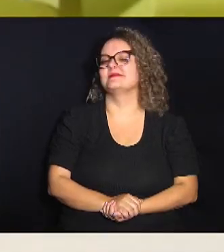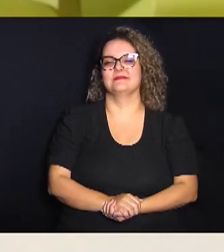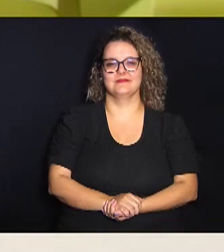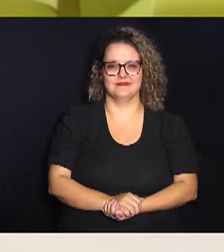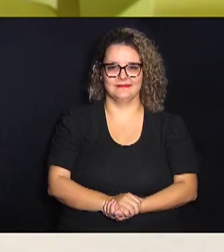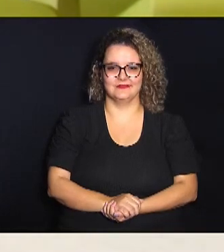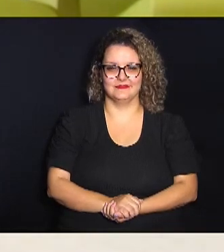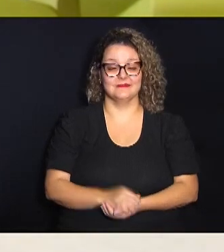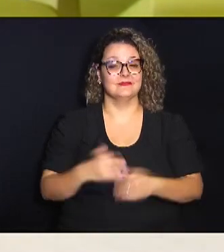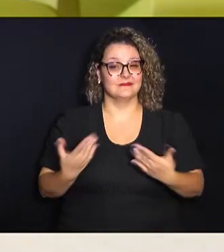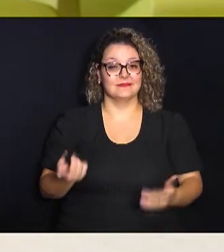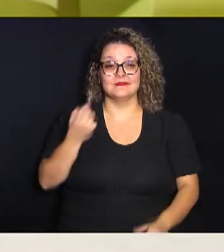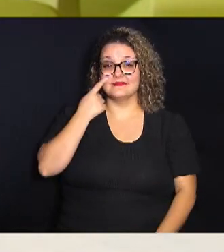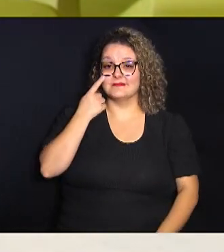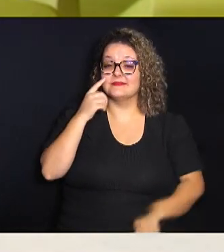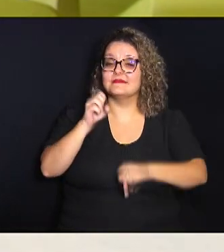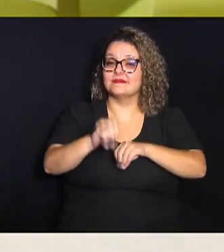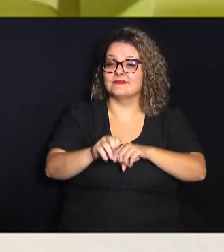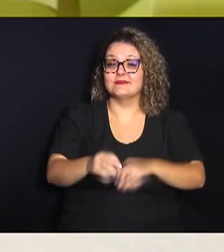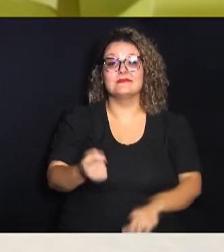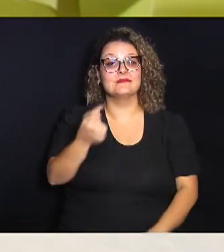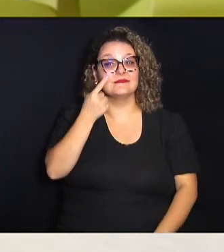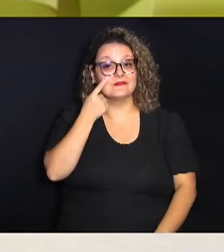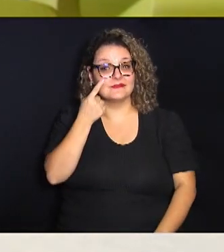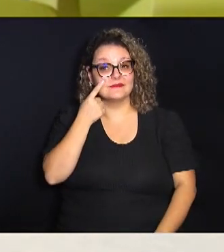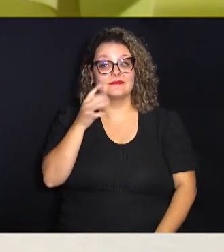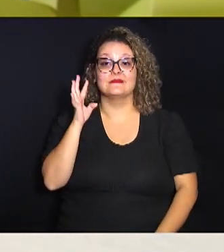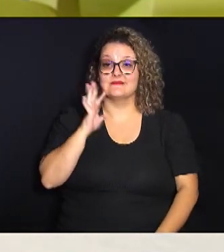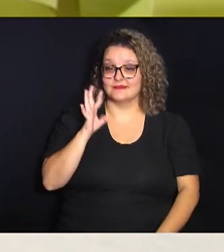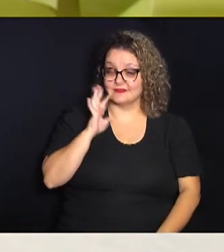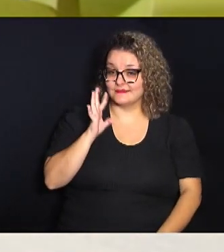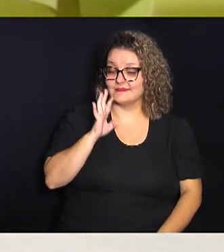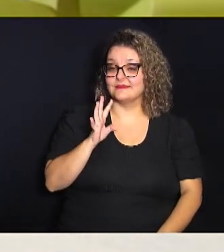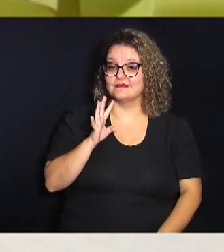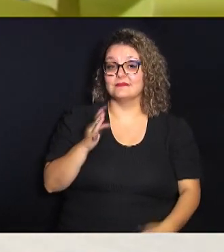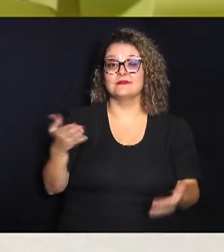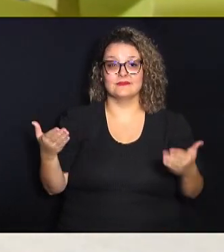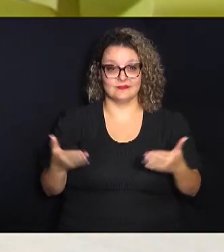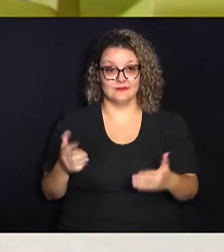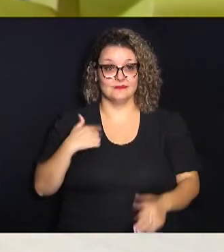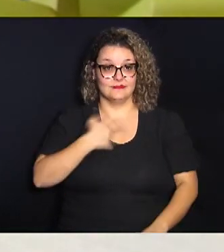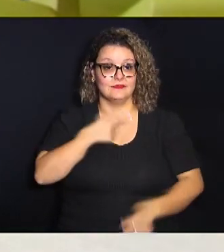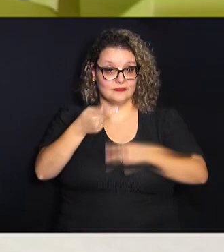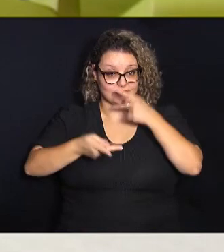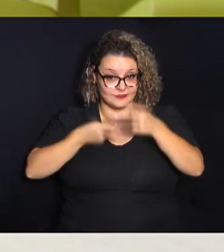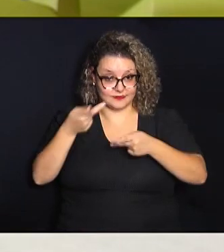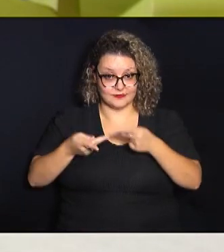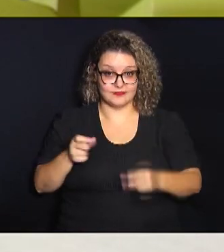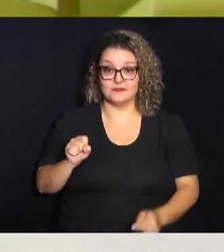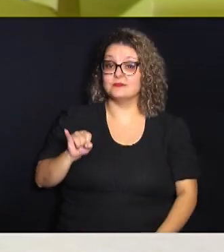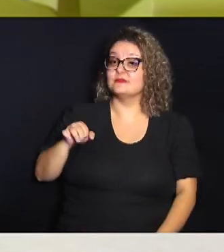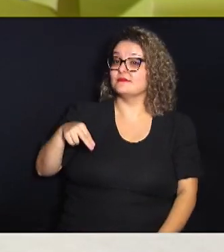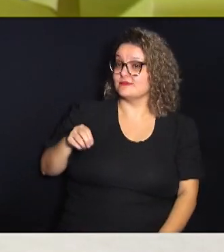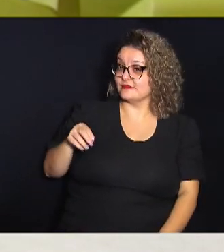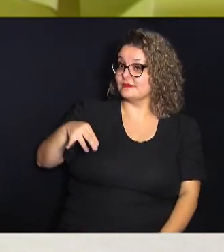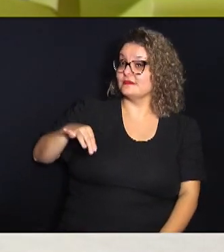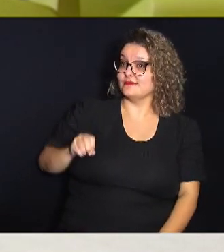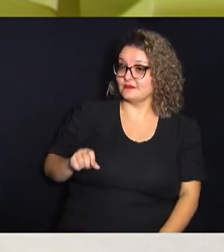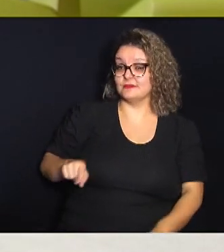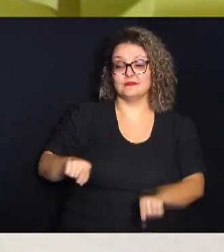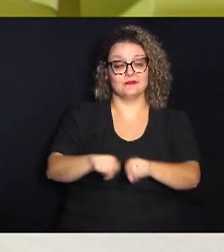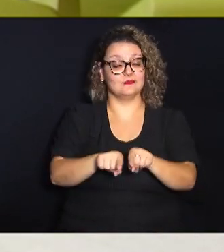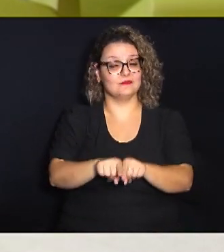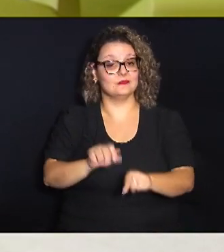Bom é o quadro de olho na educação e olha só que bacana pessoal hoje a gente vai falar sobre sinônimos e antônimos